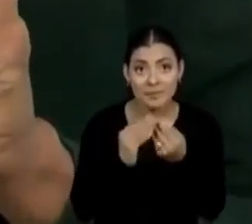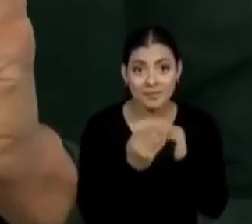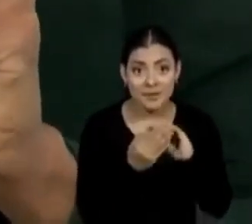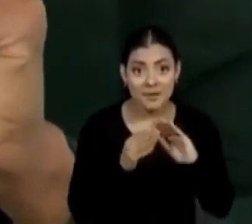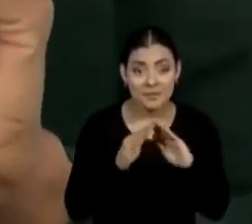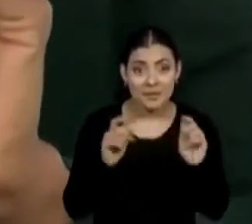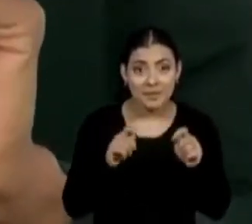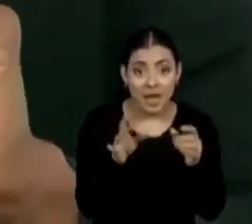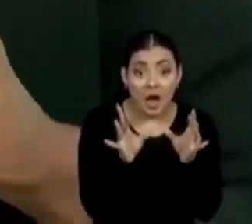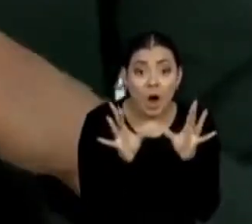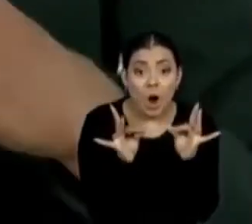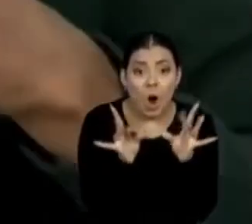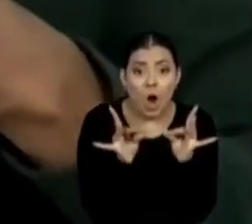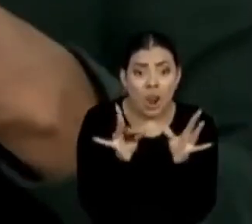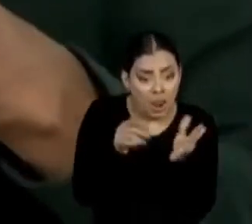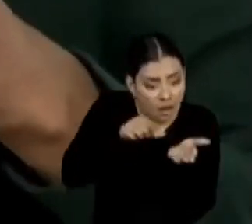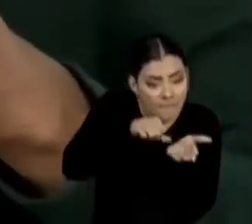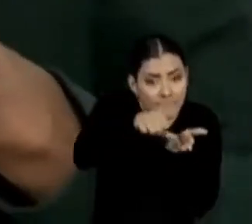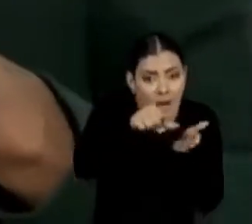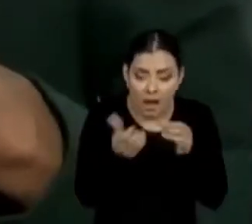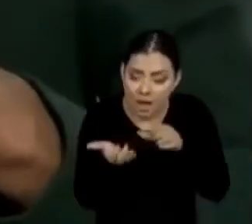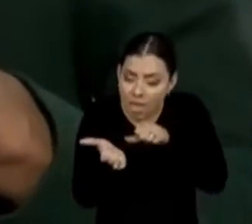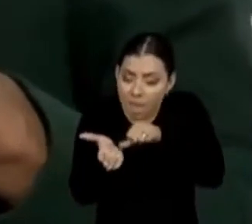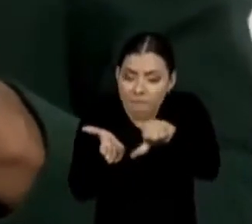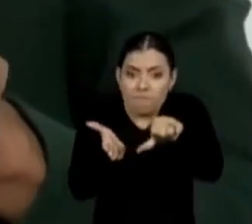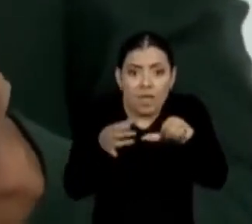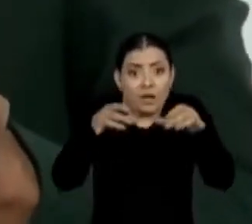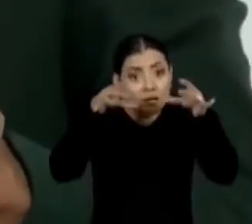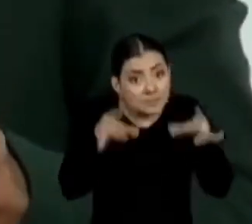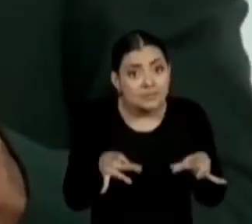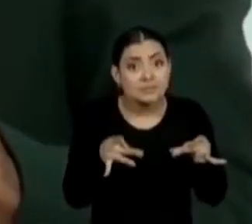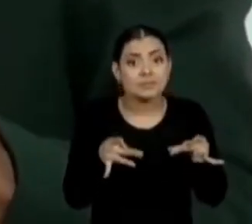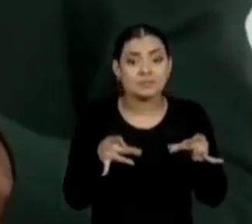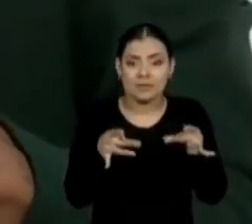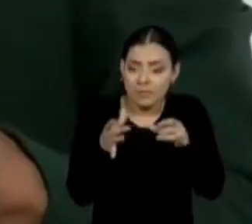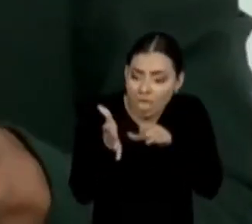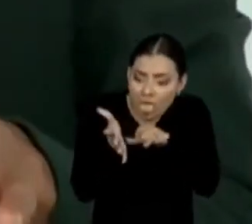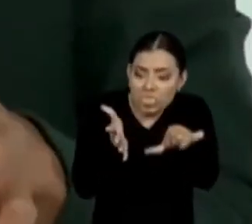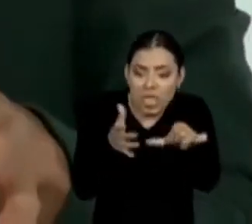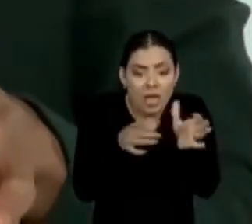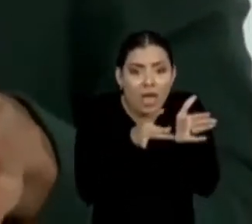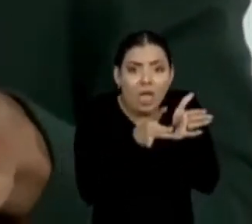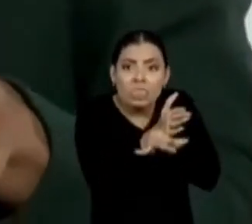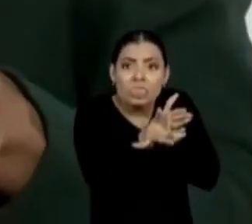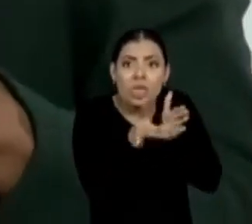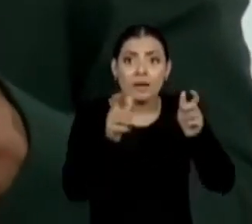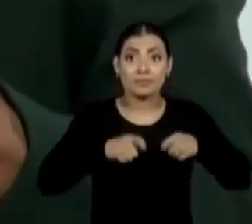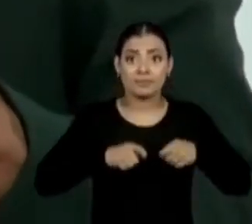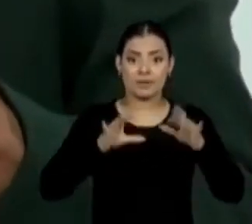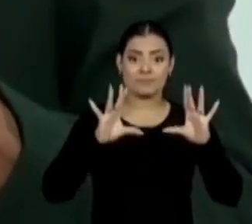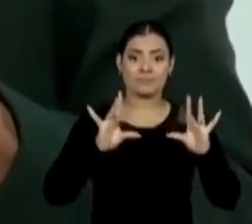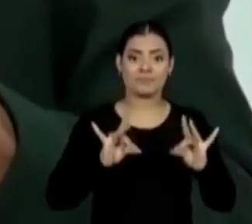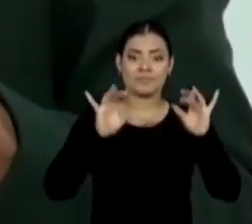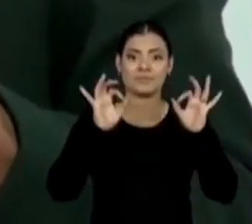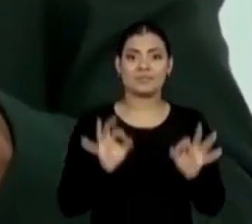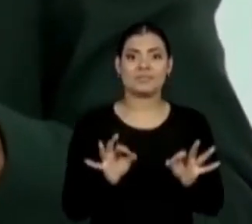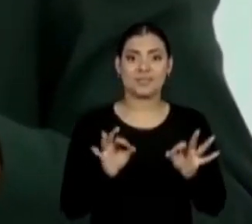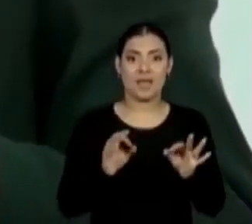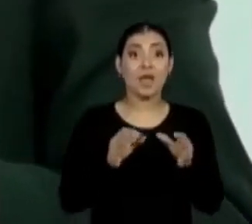e colar corretamente, a gente vai ter exatamente uma pirâmide de base